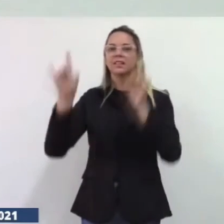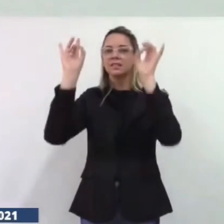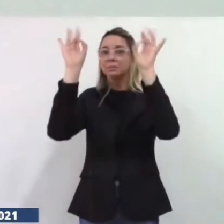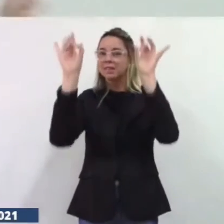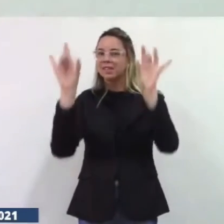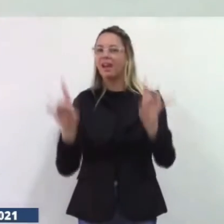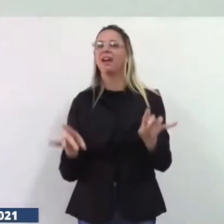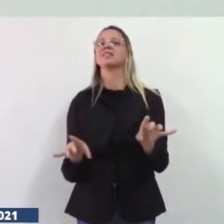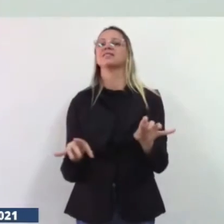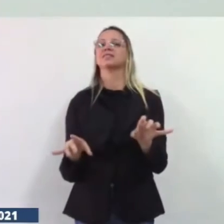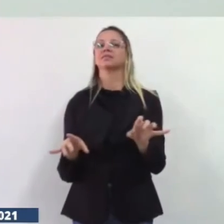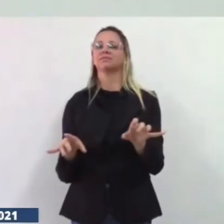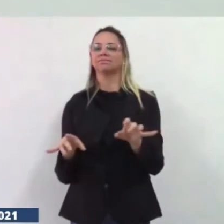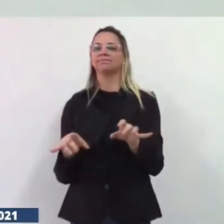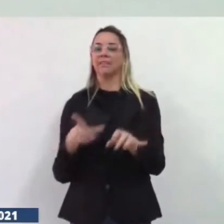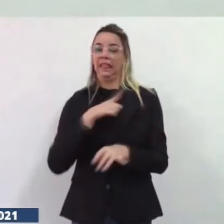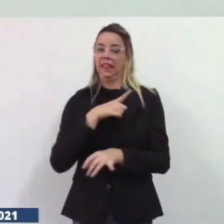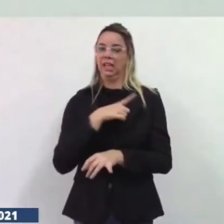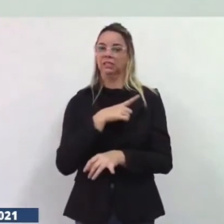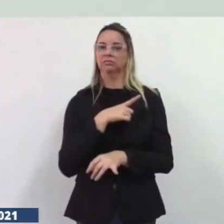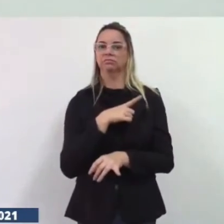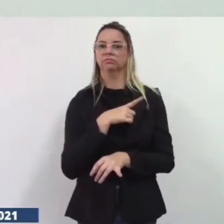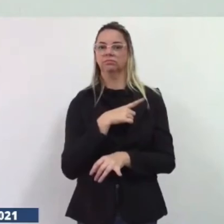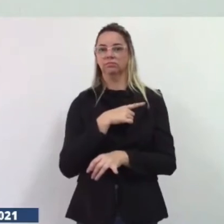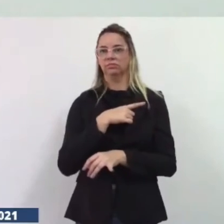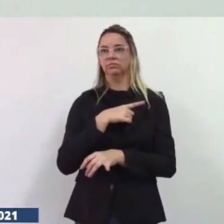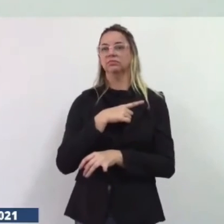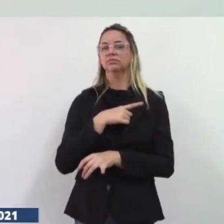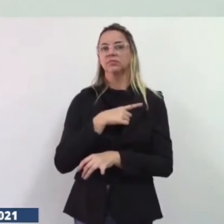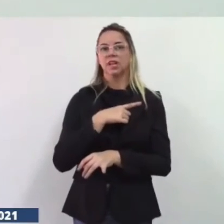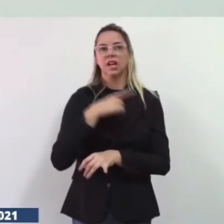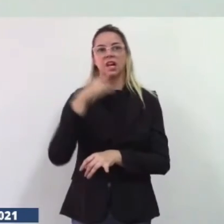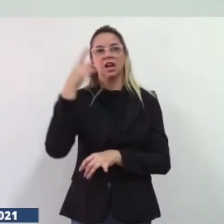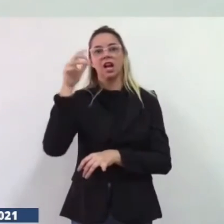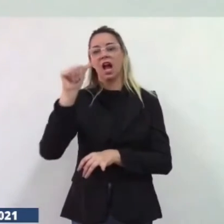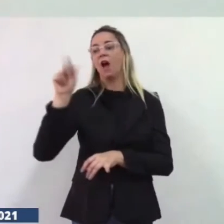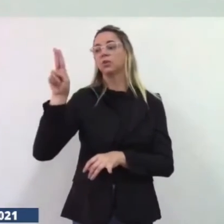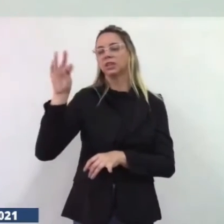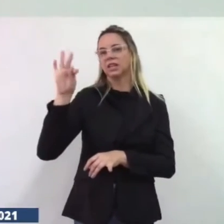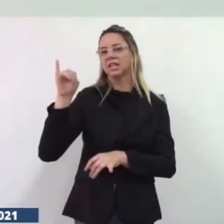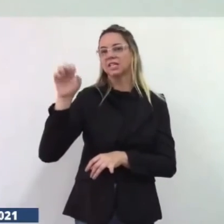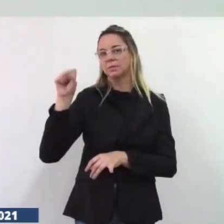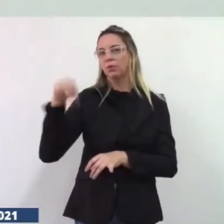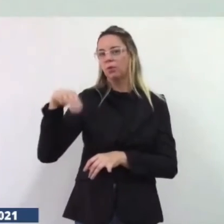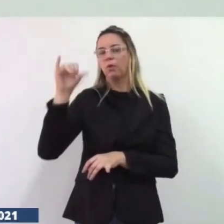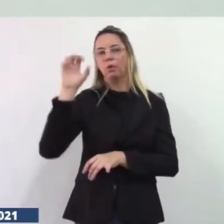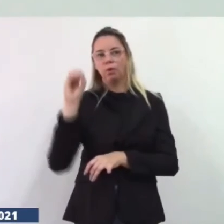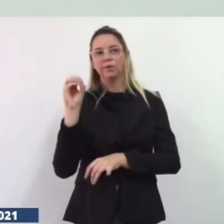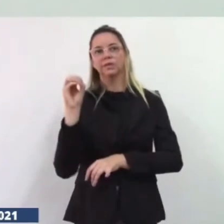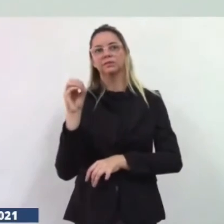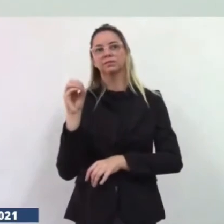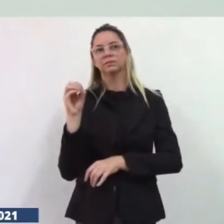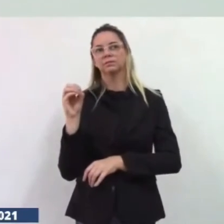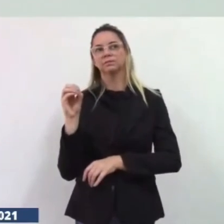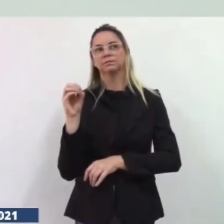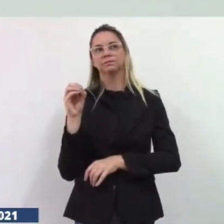nossas crianças com autismo que peço aí a secretária do nosso município a